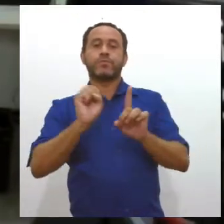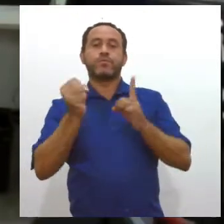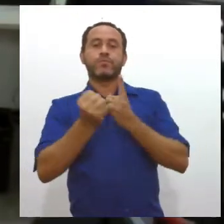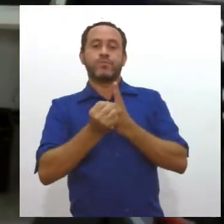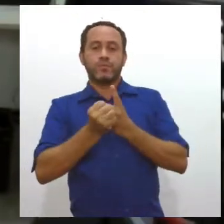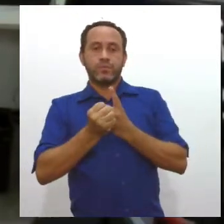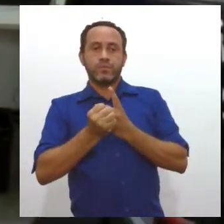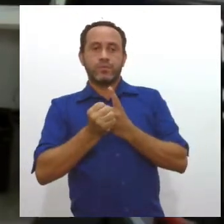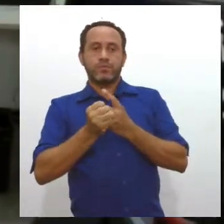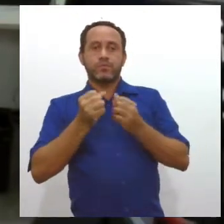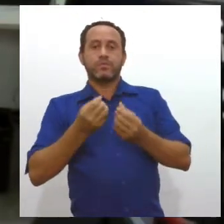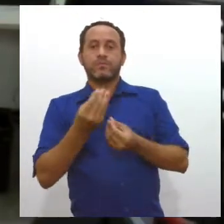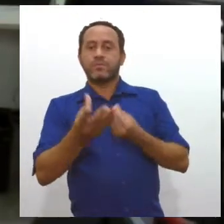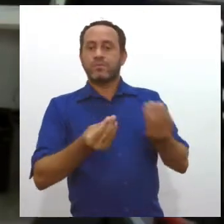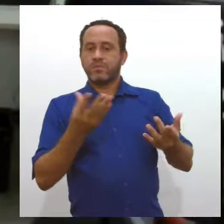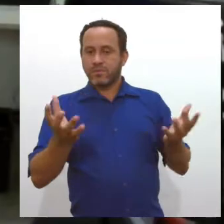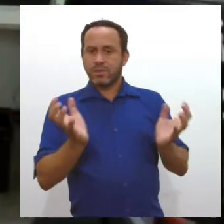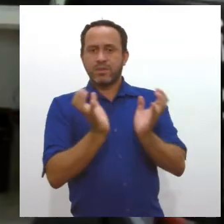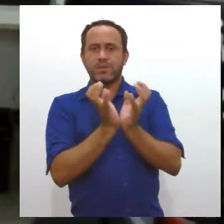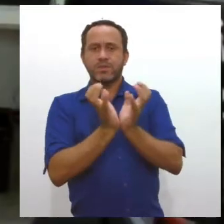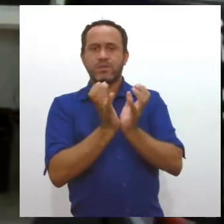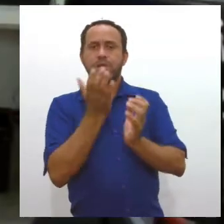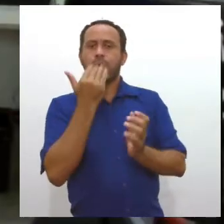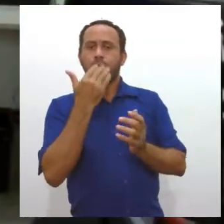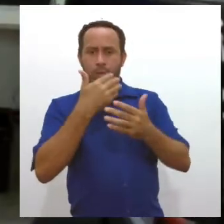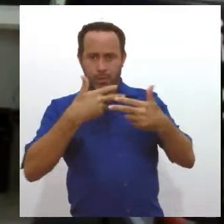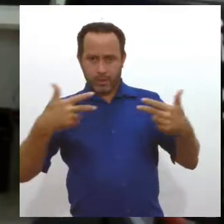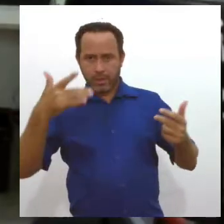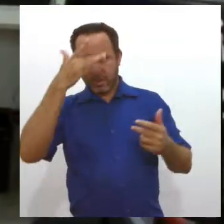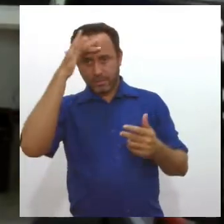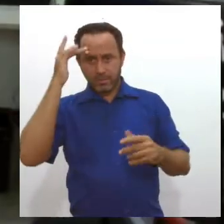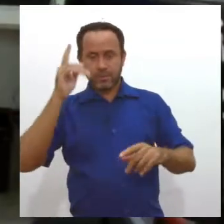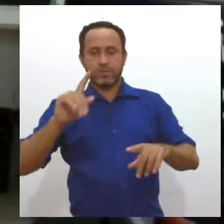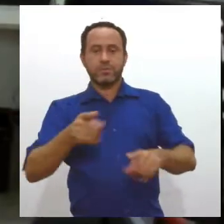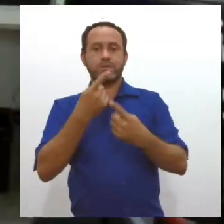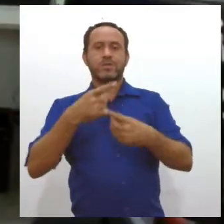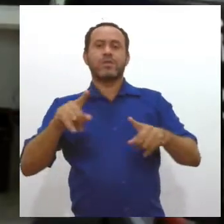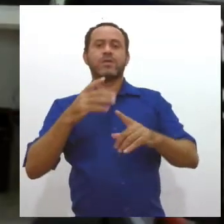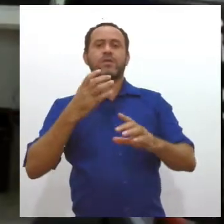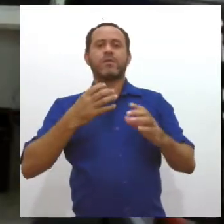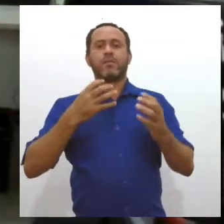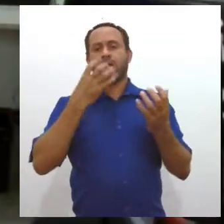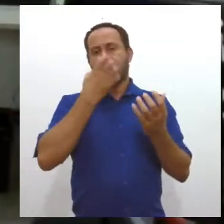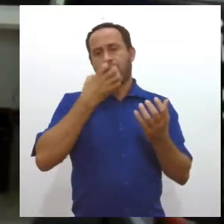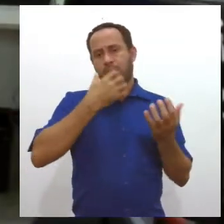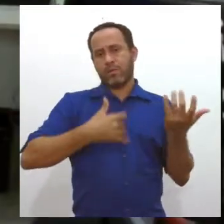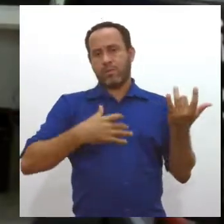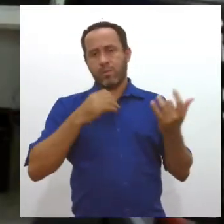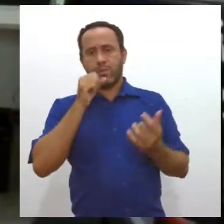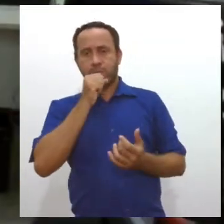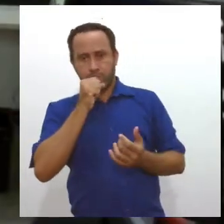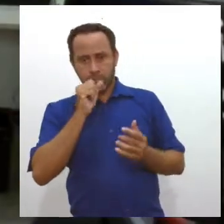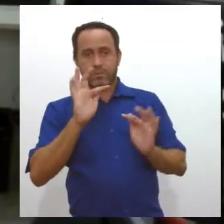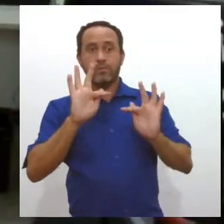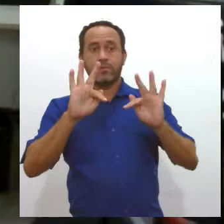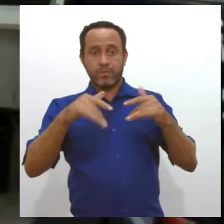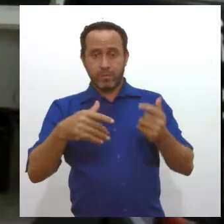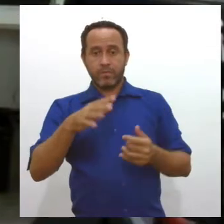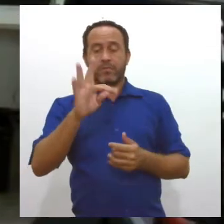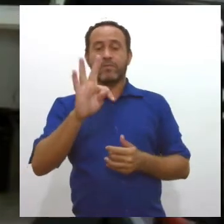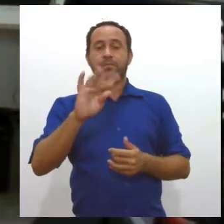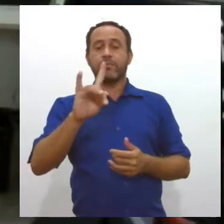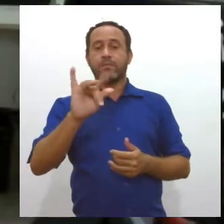a distribuição de cestas básicas para os músicos do estado de Sergipe. E, por fim, o deputado Thales